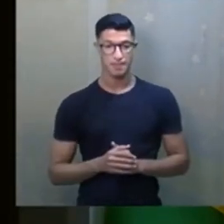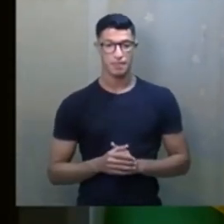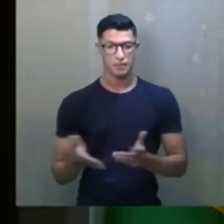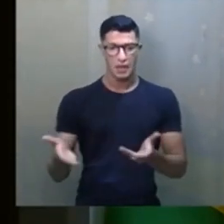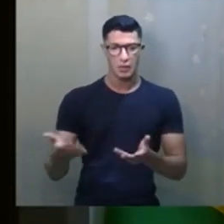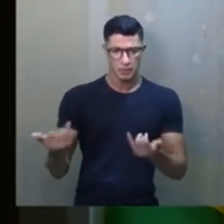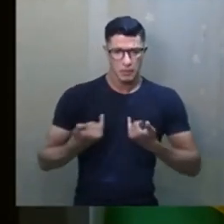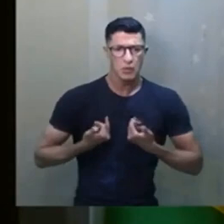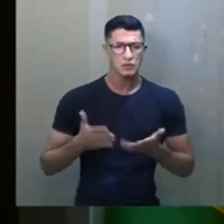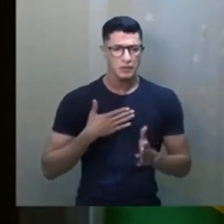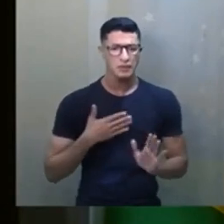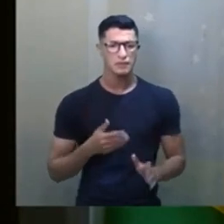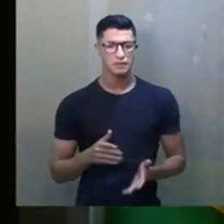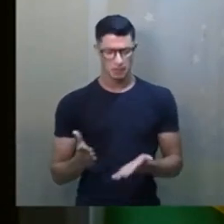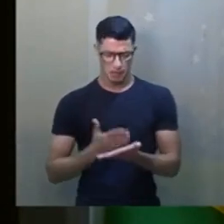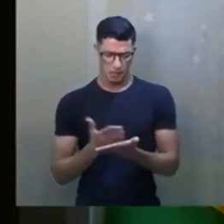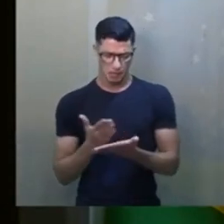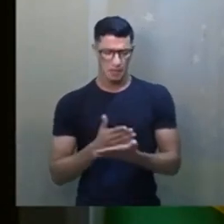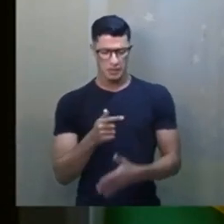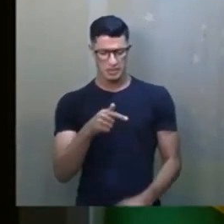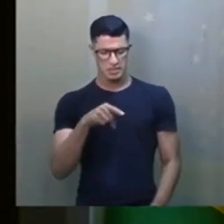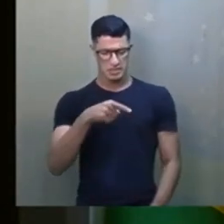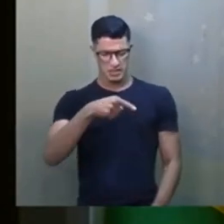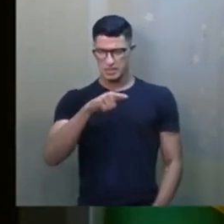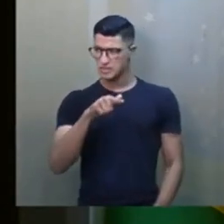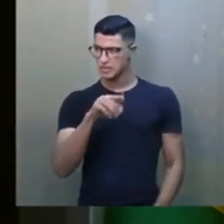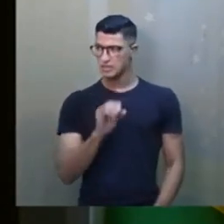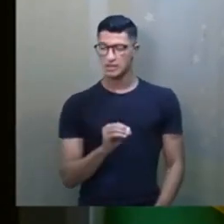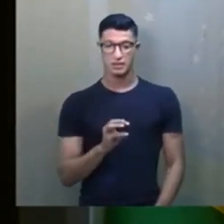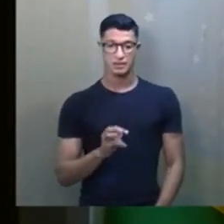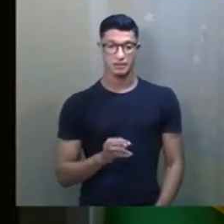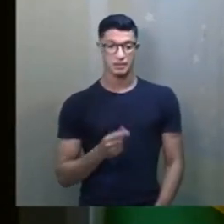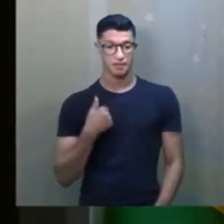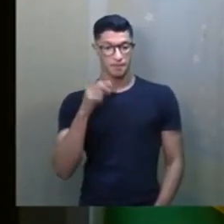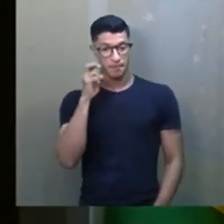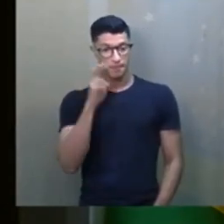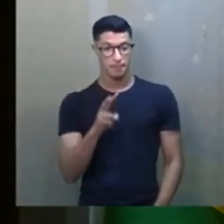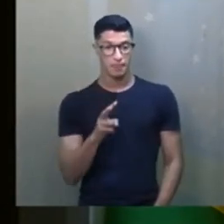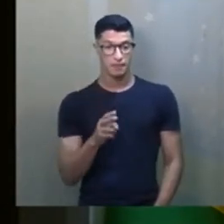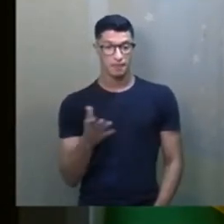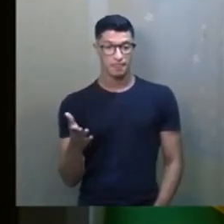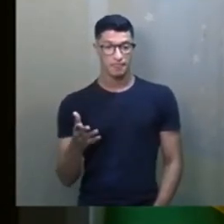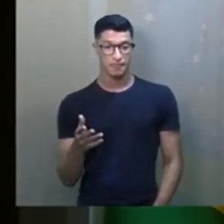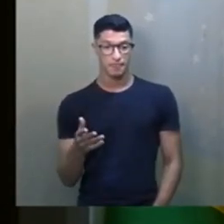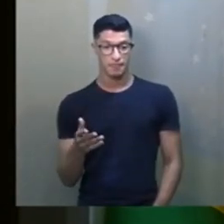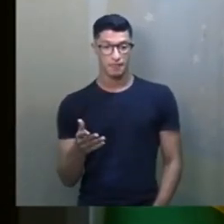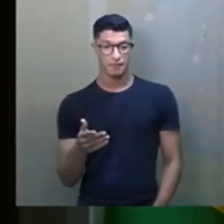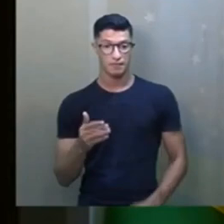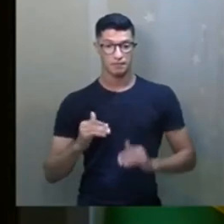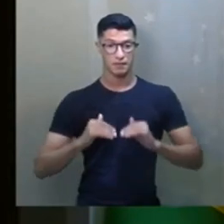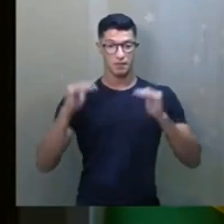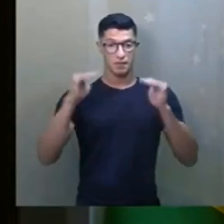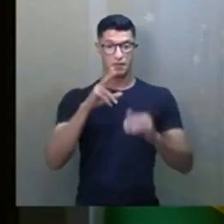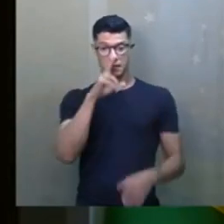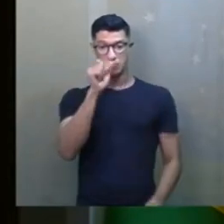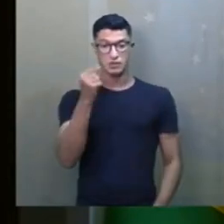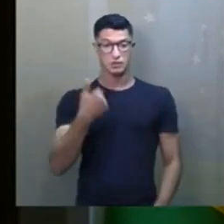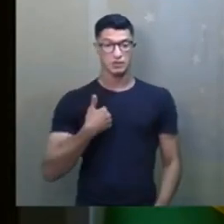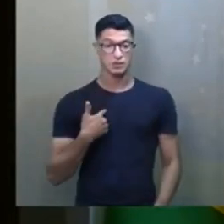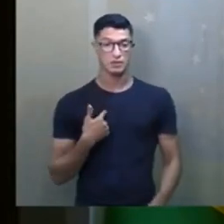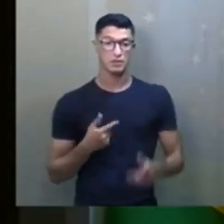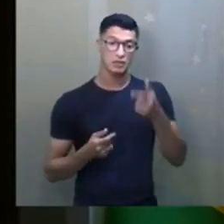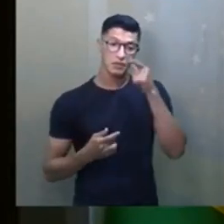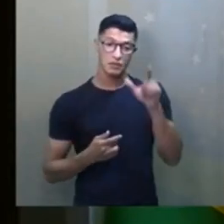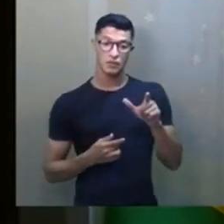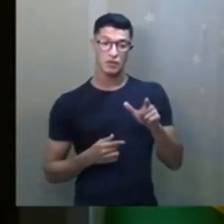Agora conte, por favor. É, tá certo. Olha, eu tô olhando pro senhor aqui. O senhor é maior do que eu, mais forte do que eu. E eu